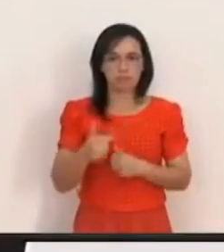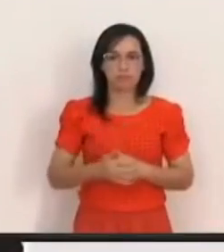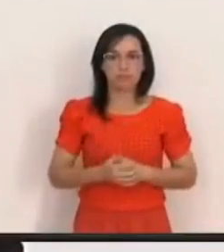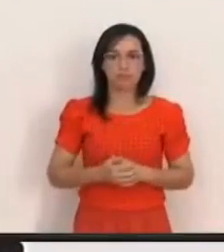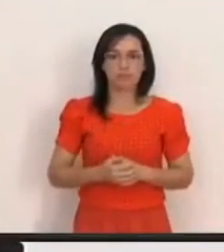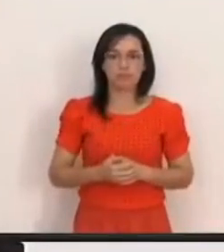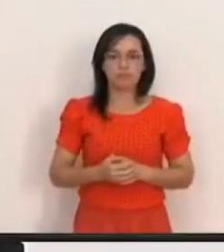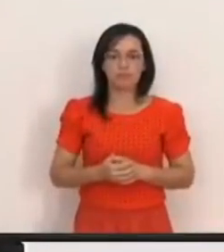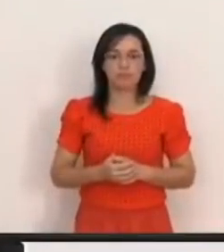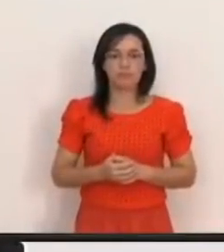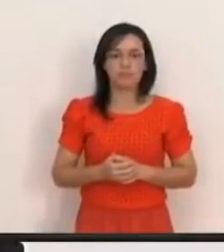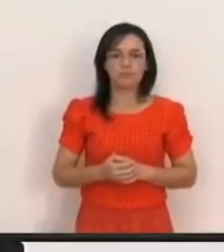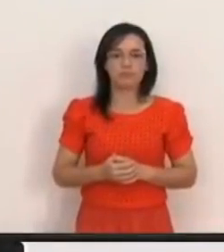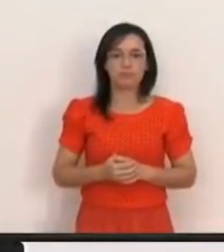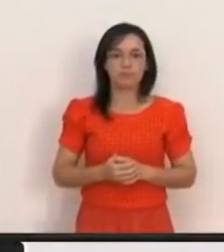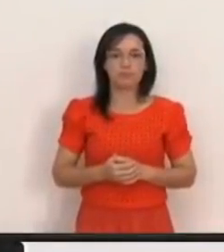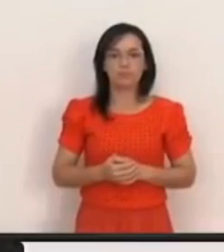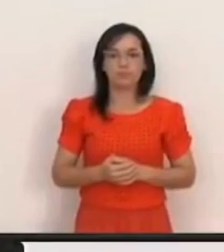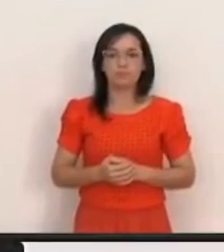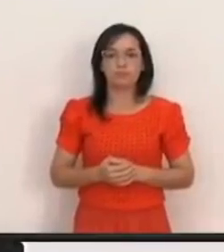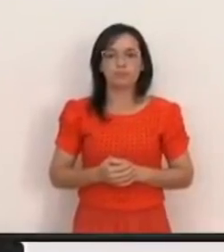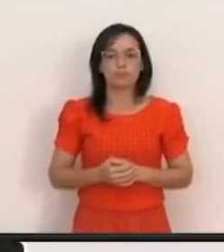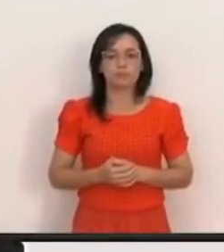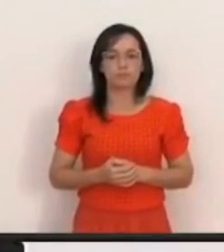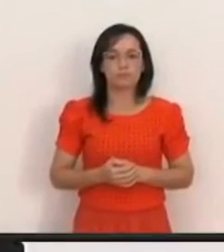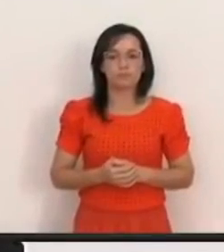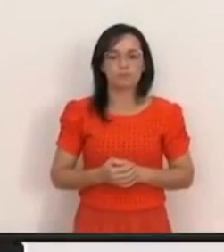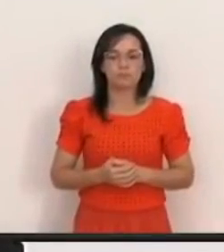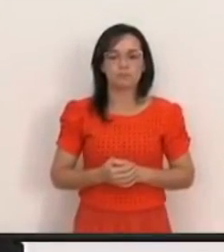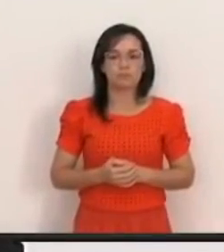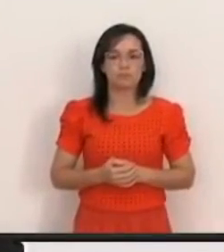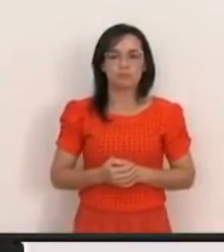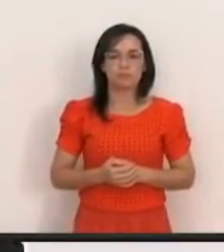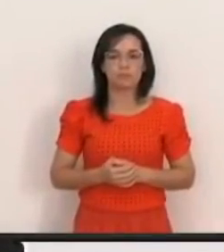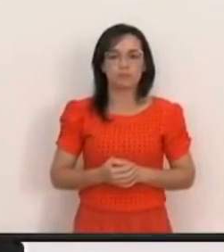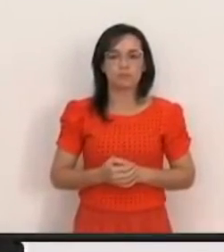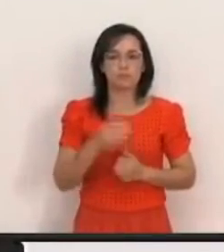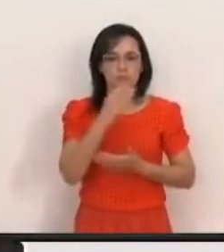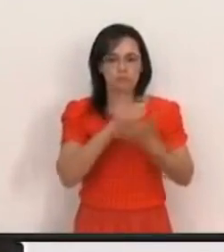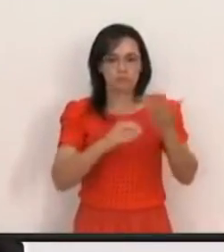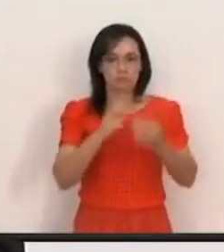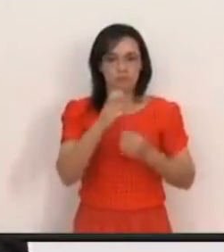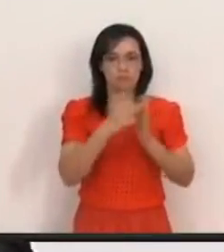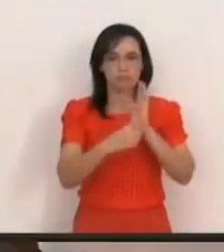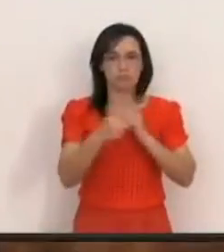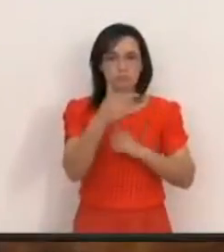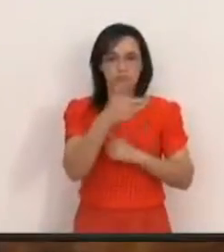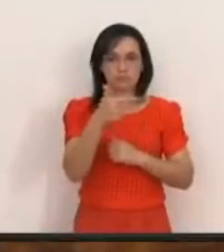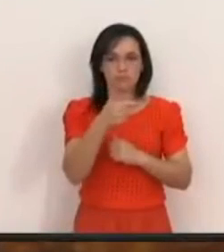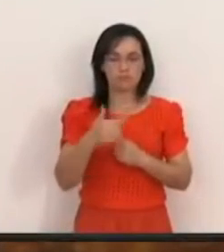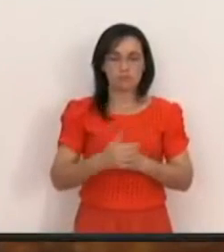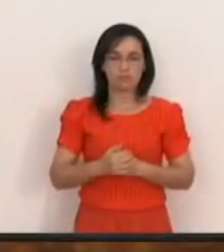Diz assim A ninguém Capítulo 5, verso 22 A ninguém